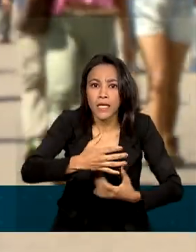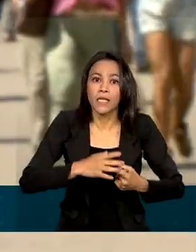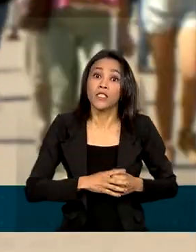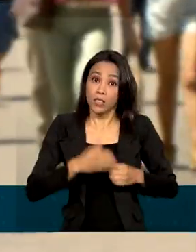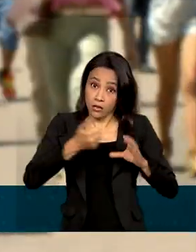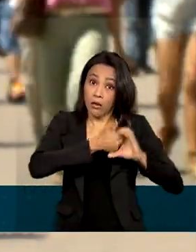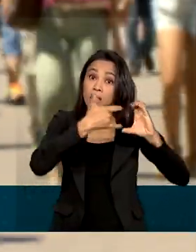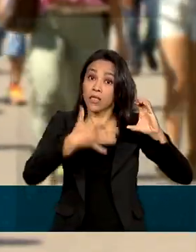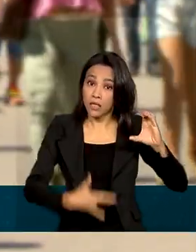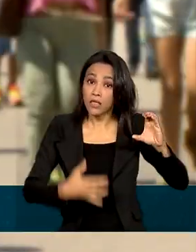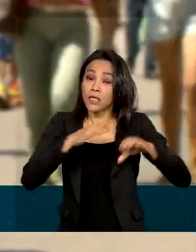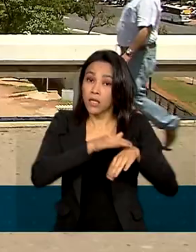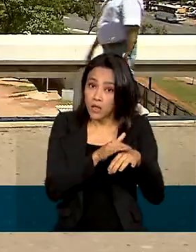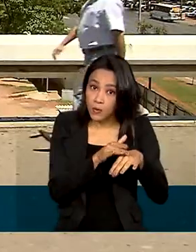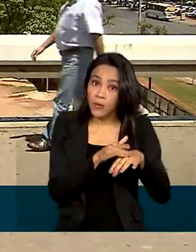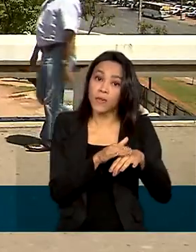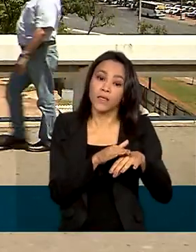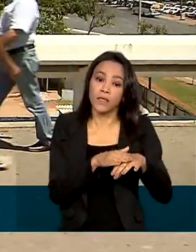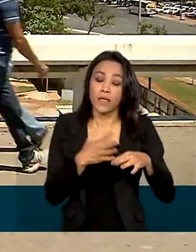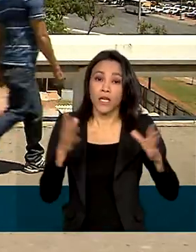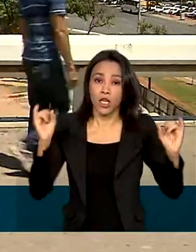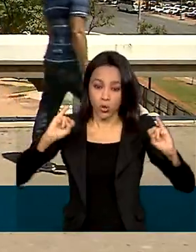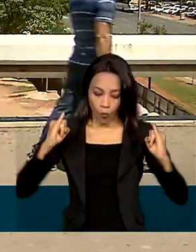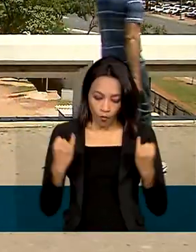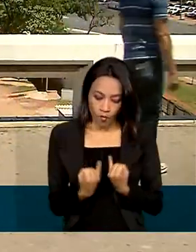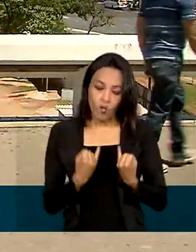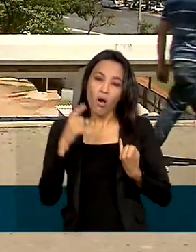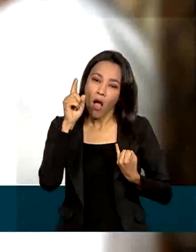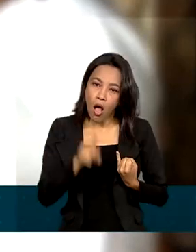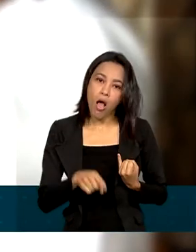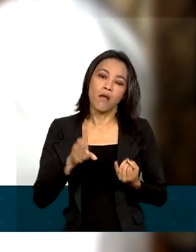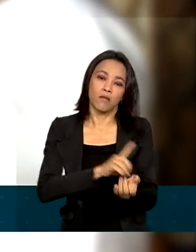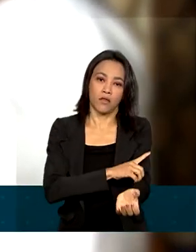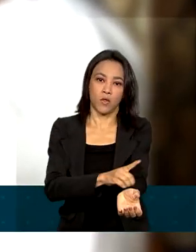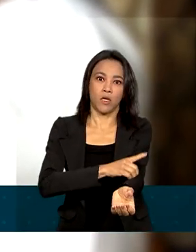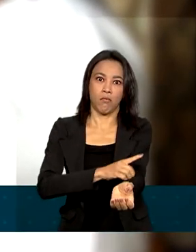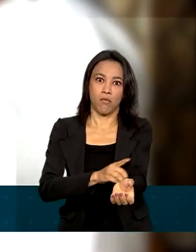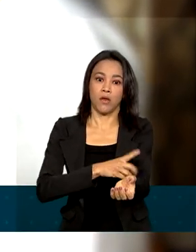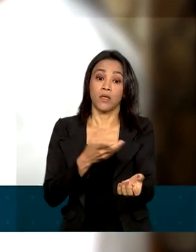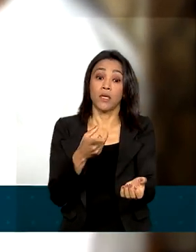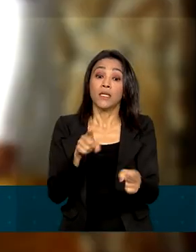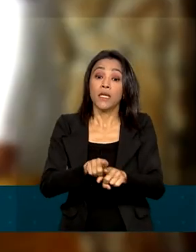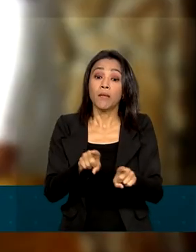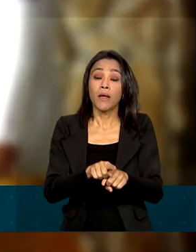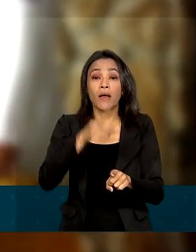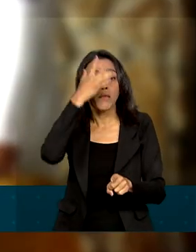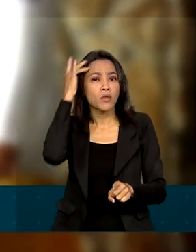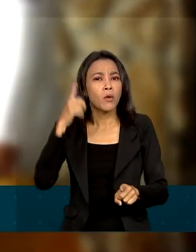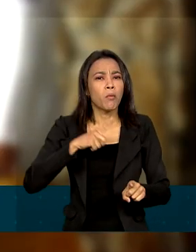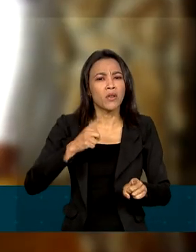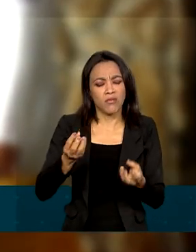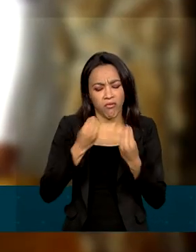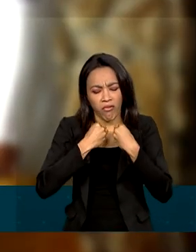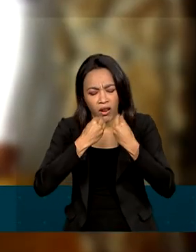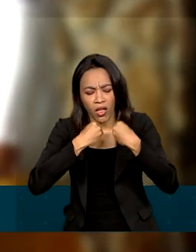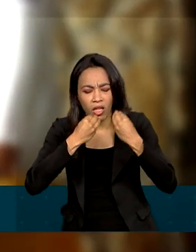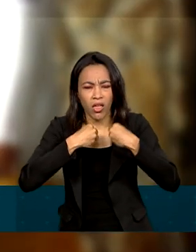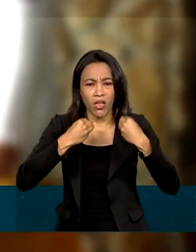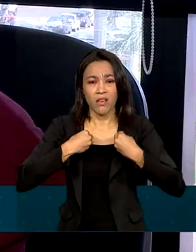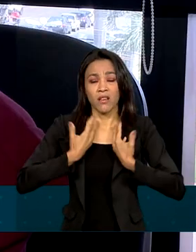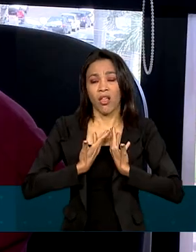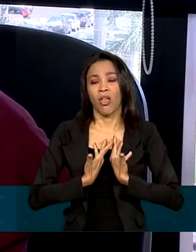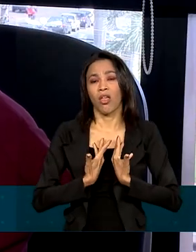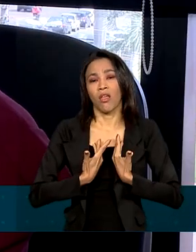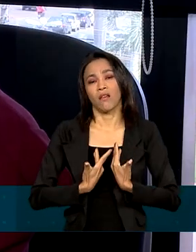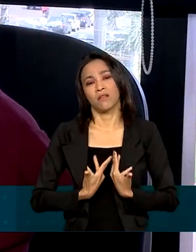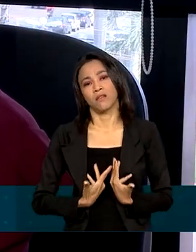de peso estão entre os sintomas mais comuns do diabetes. O paciente também pode sentir fraqueza e fadiga.